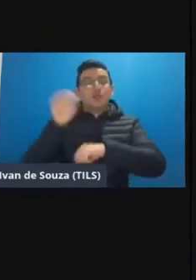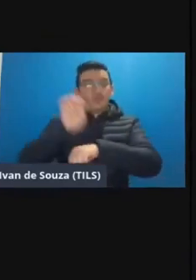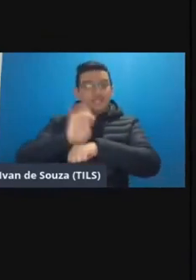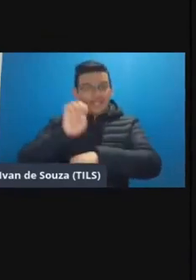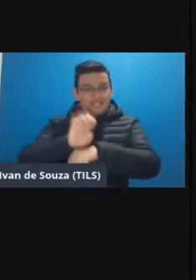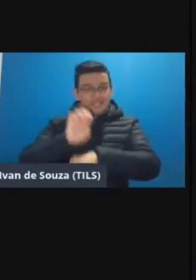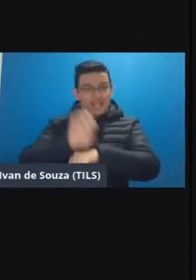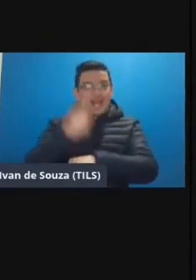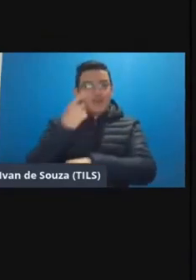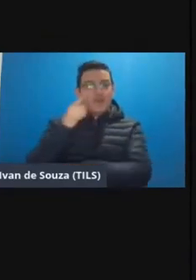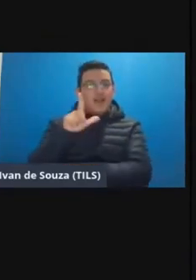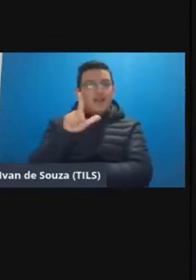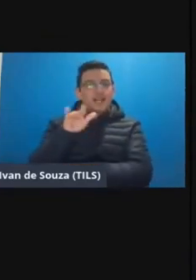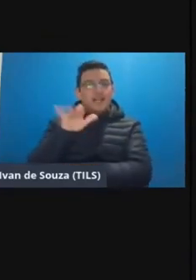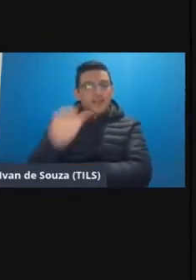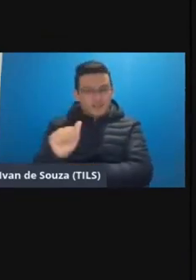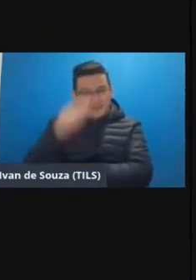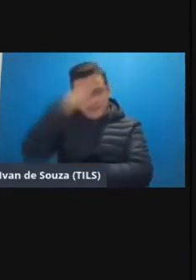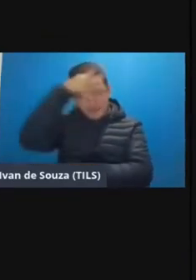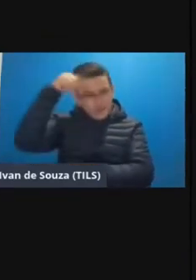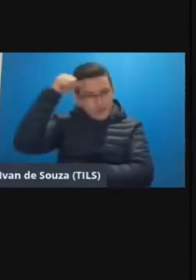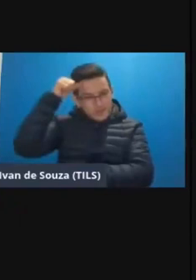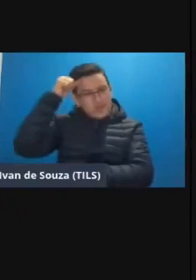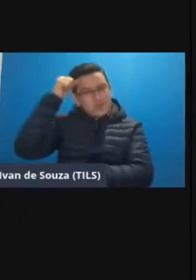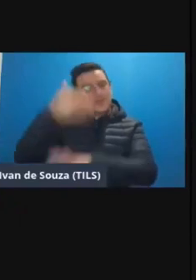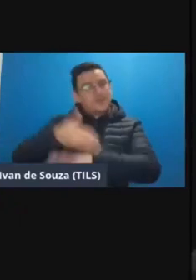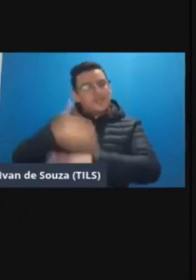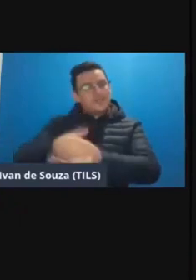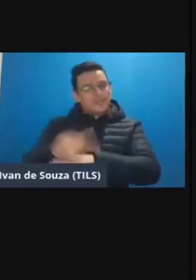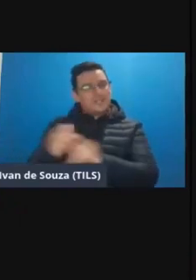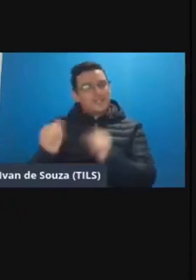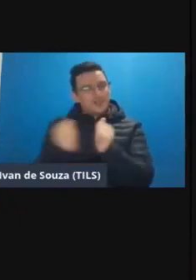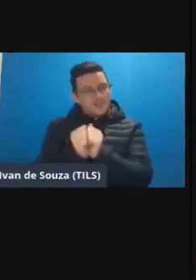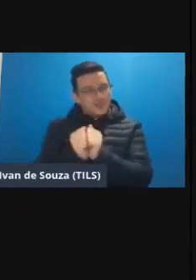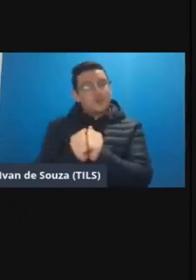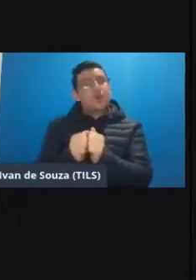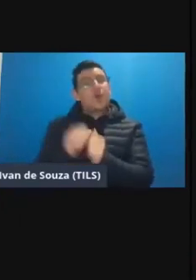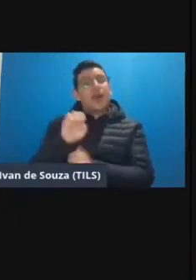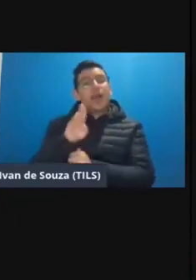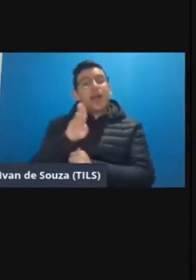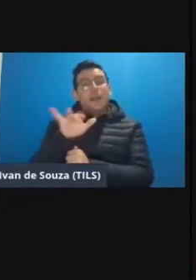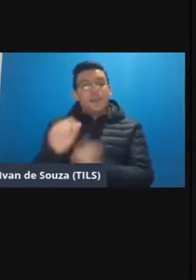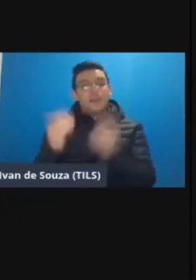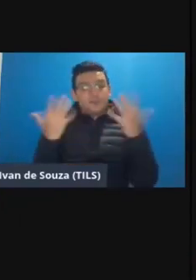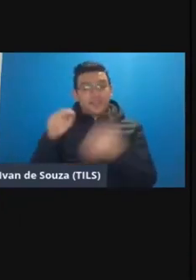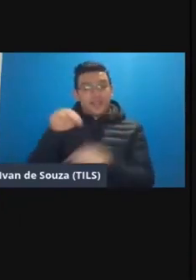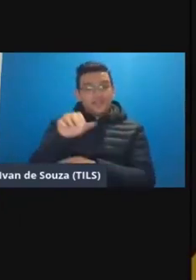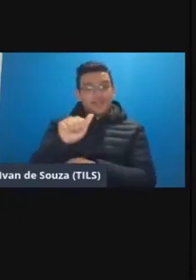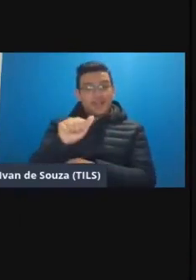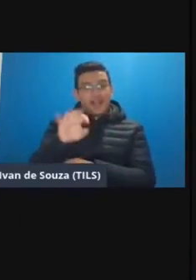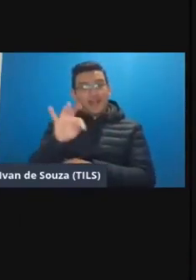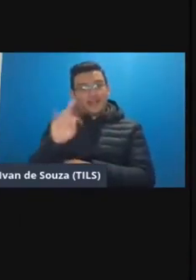a líbia cristina de poconé mato grosso participando aqui conosco ebio fazendo um elogio a natália